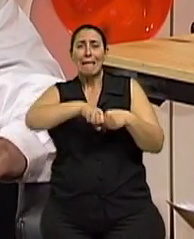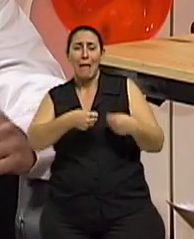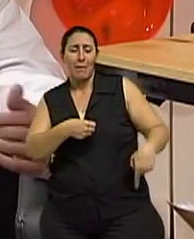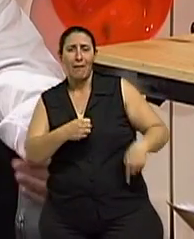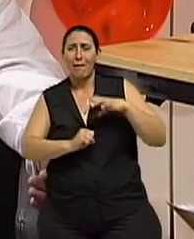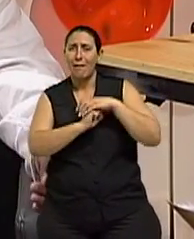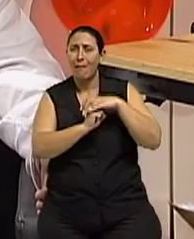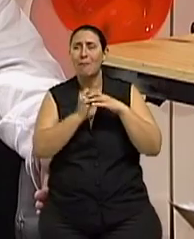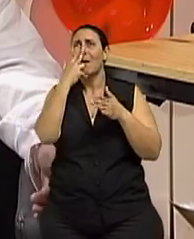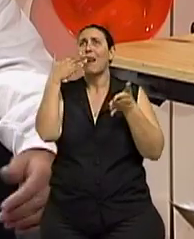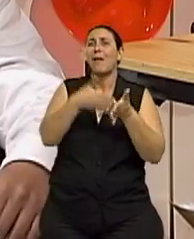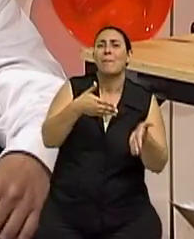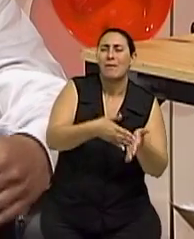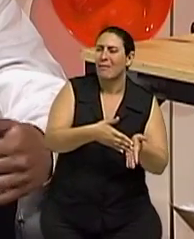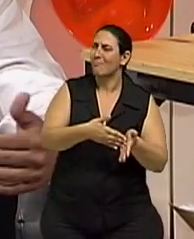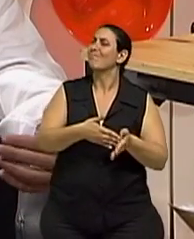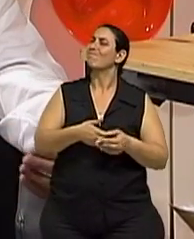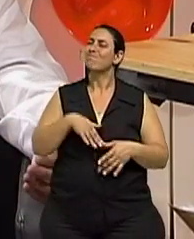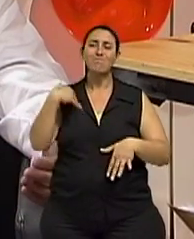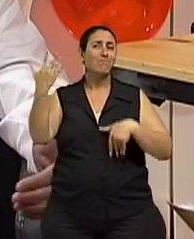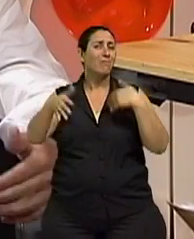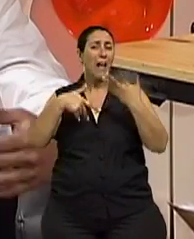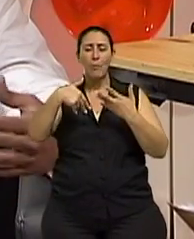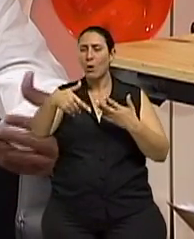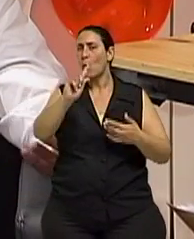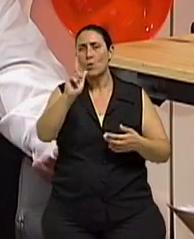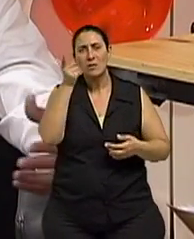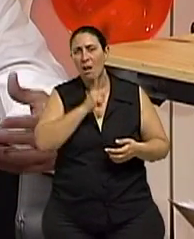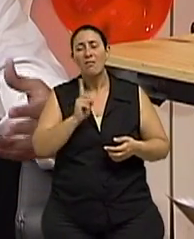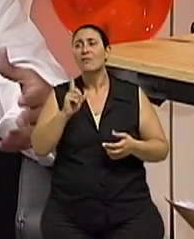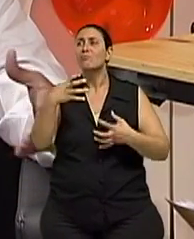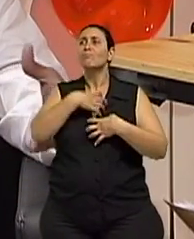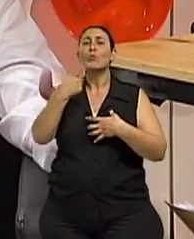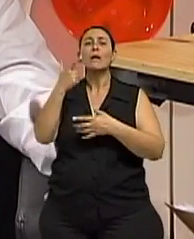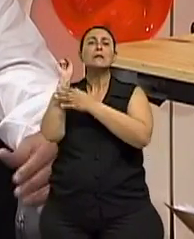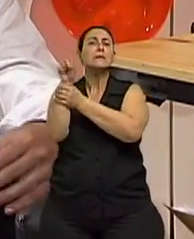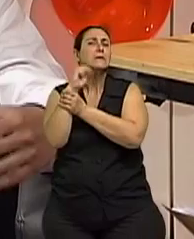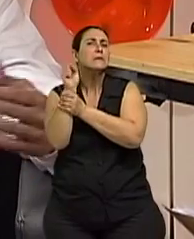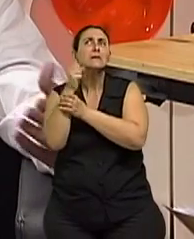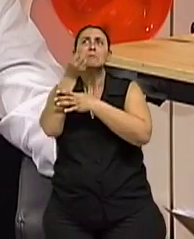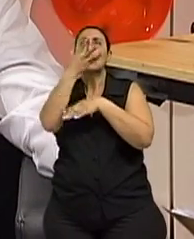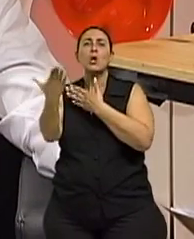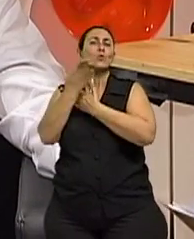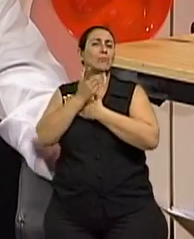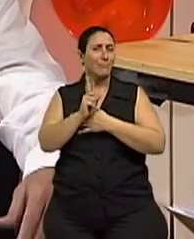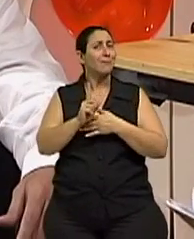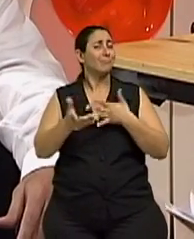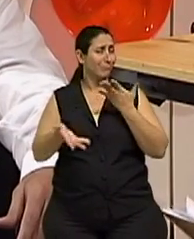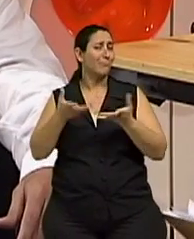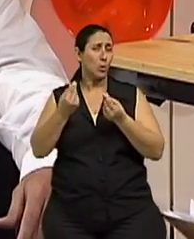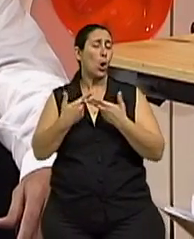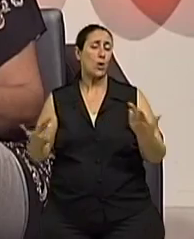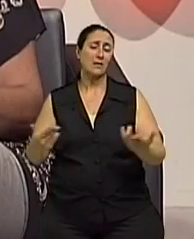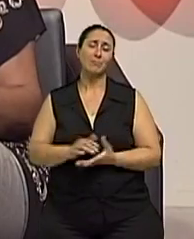tem que ficar limitada, não caminha. Daqui a pouco não tem um estímulo fisioterápico adequado, para de caminhar. Claro.